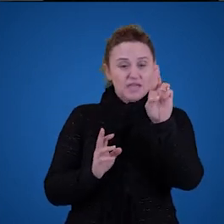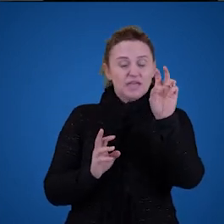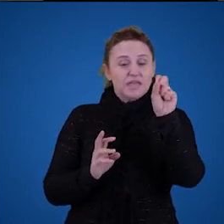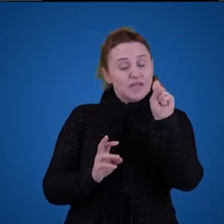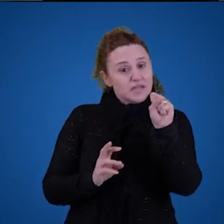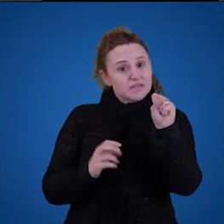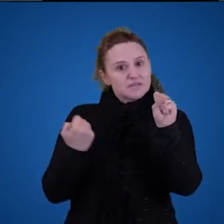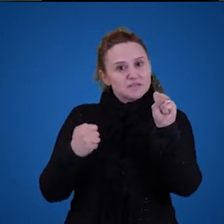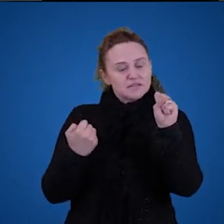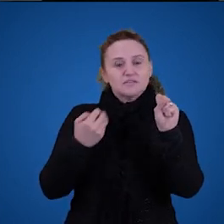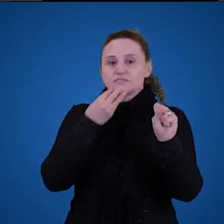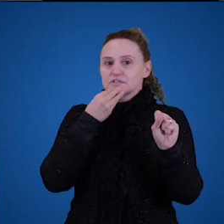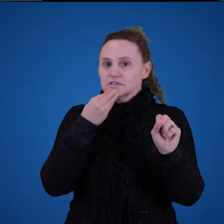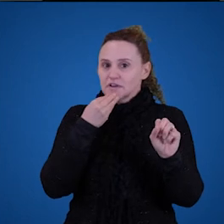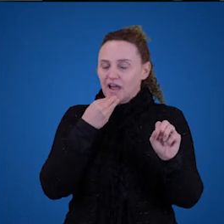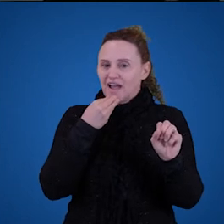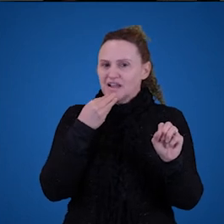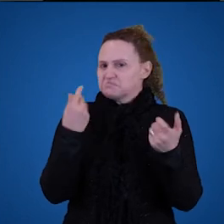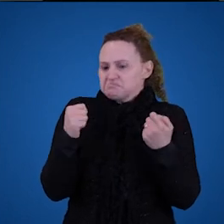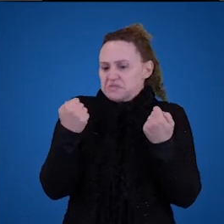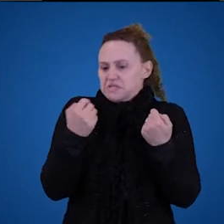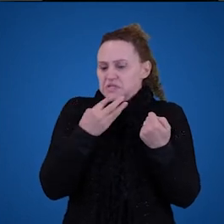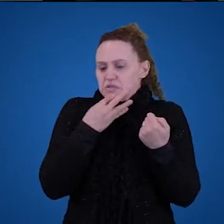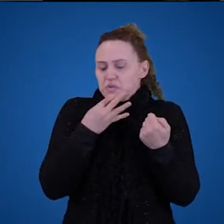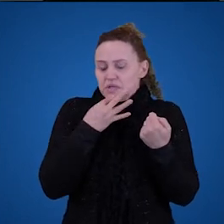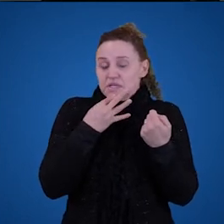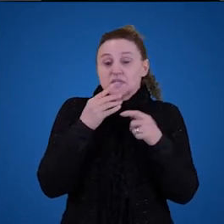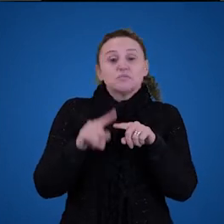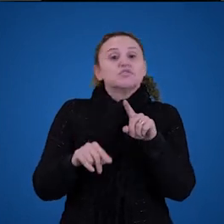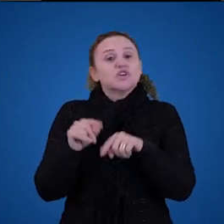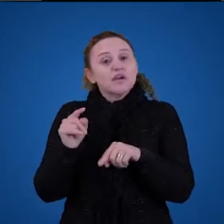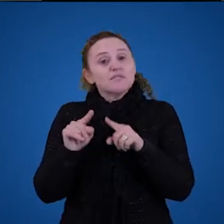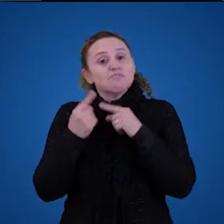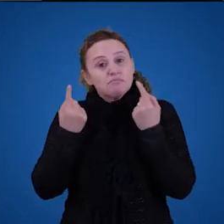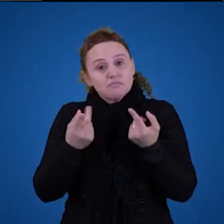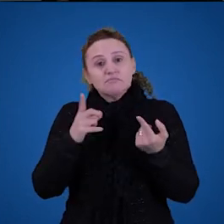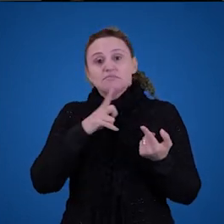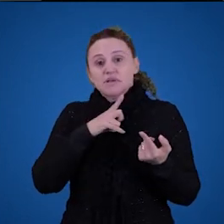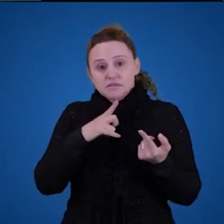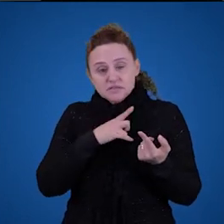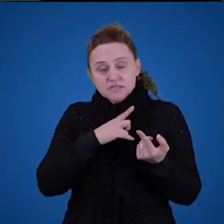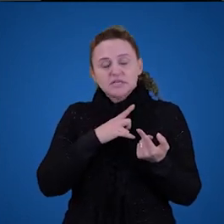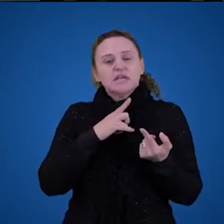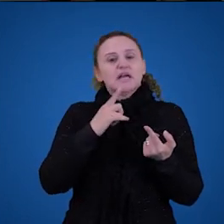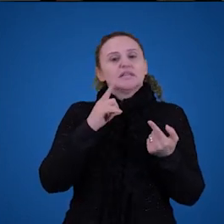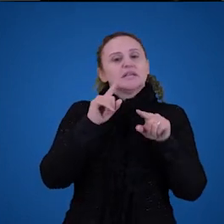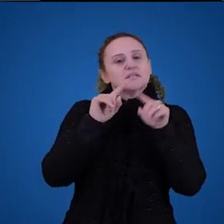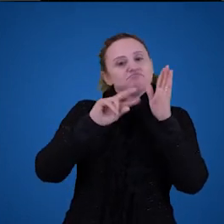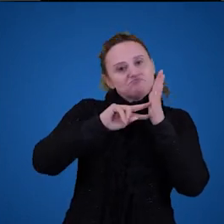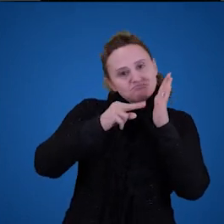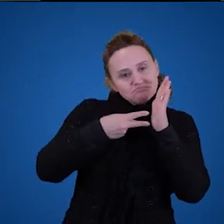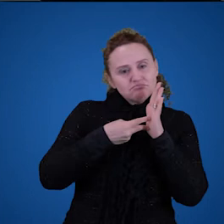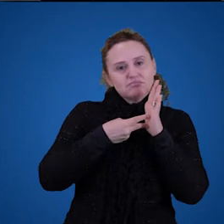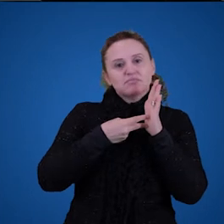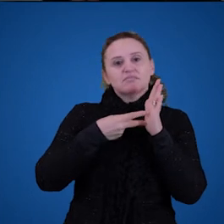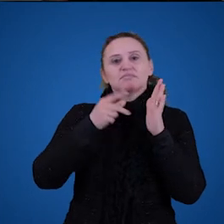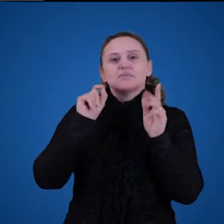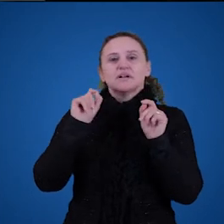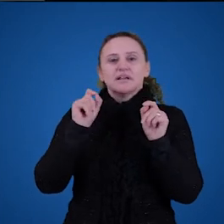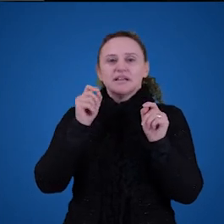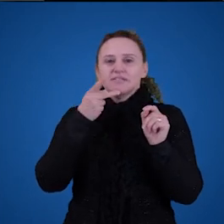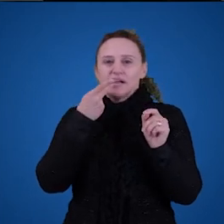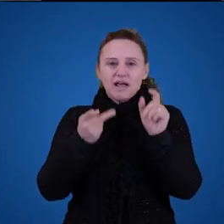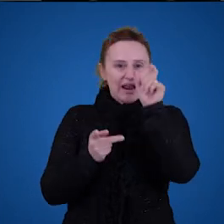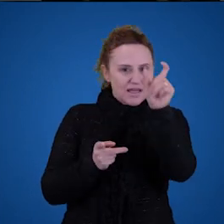não precisa conhecer o objeto. Mesmo assim, ela vai ter significado porque a palavra vai estar conectada de